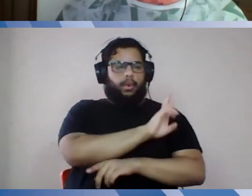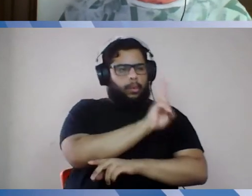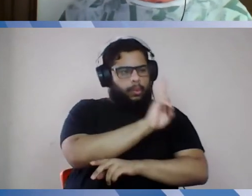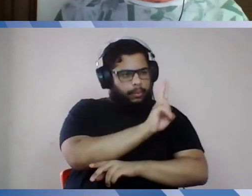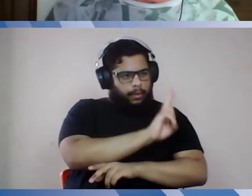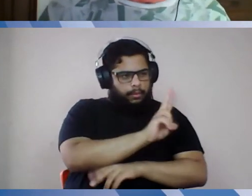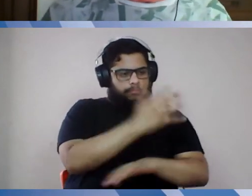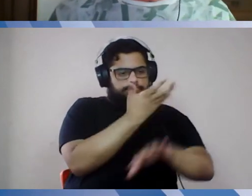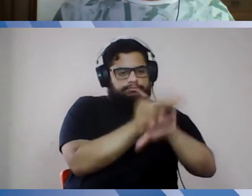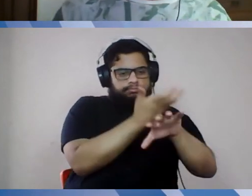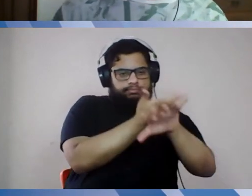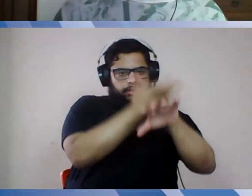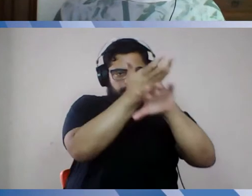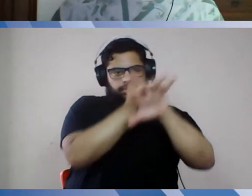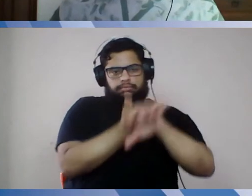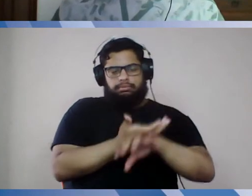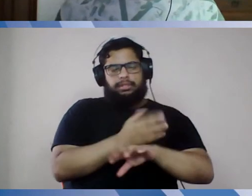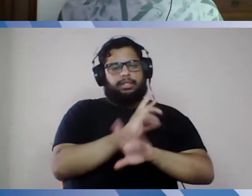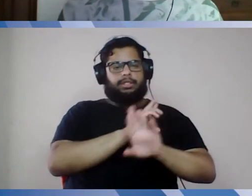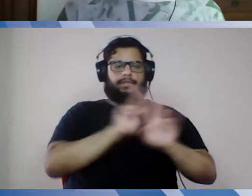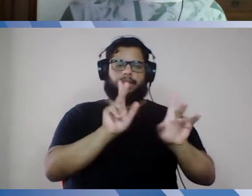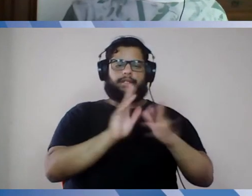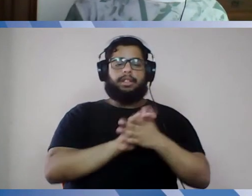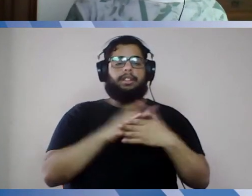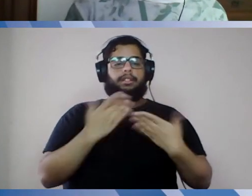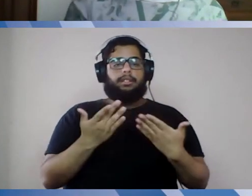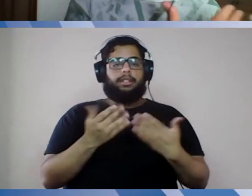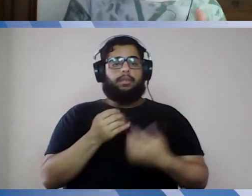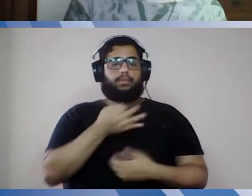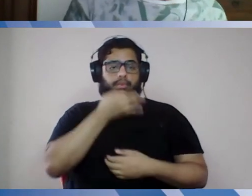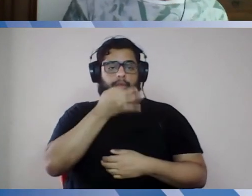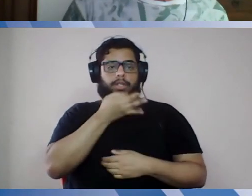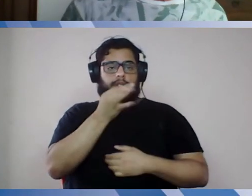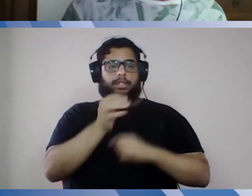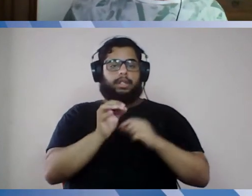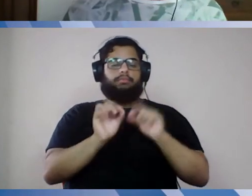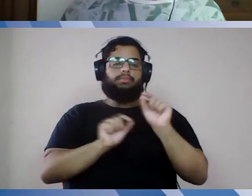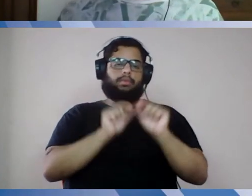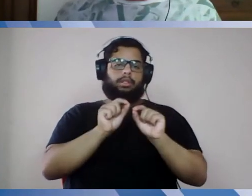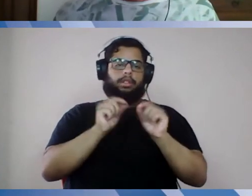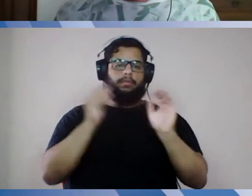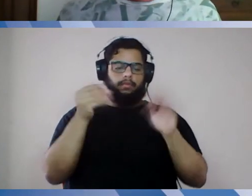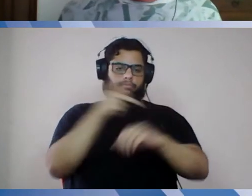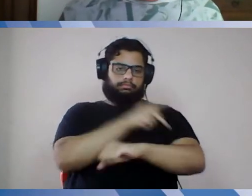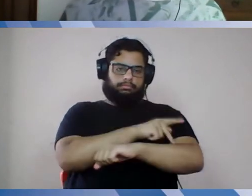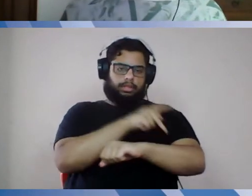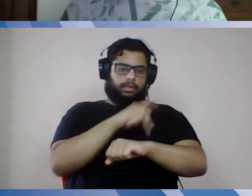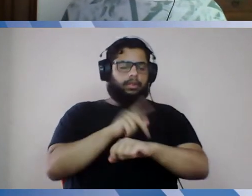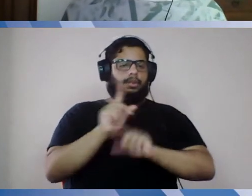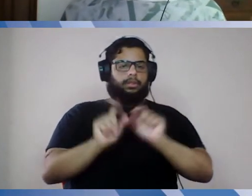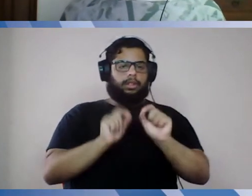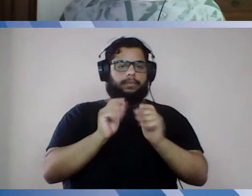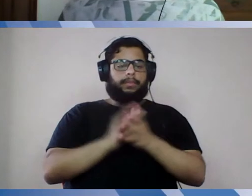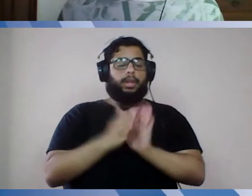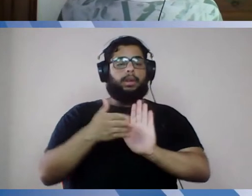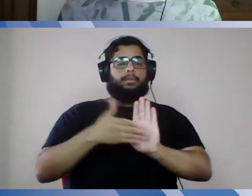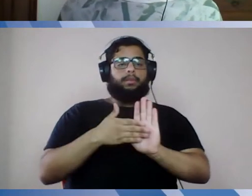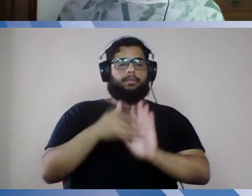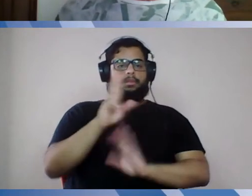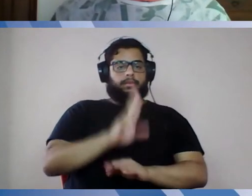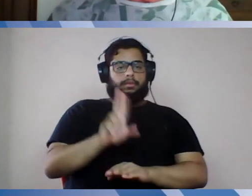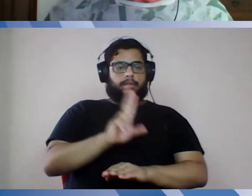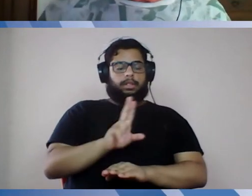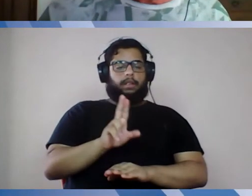para suas unidades curriculares, então, a sugestão, inclusive, pedagógica especializada que nós recebemos, propôs usar essa